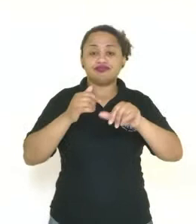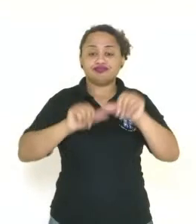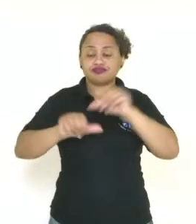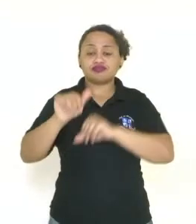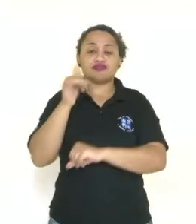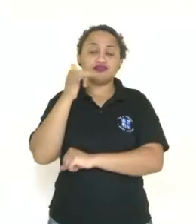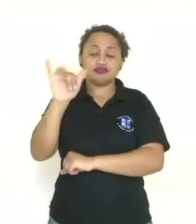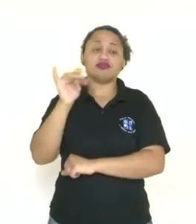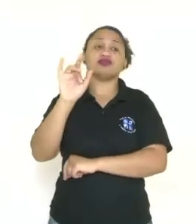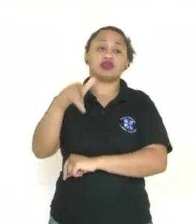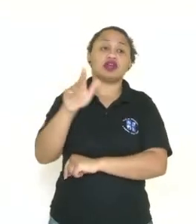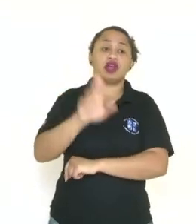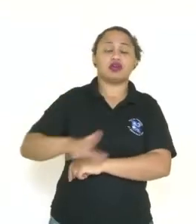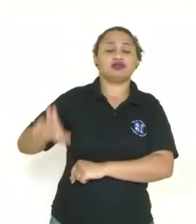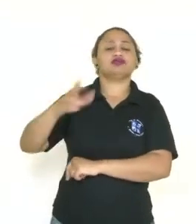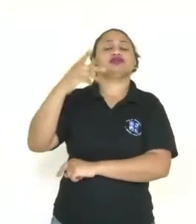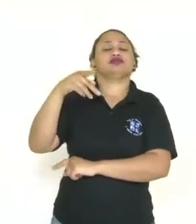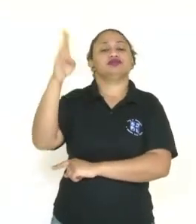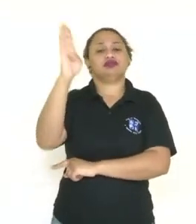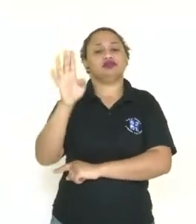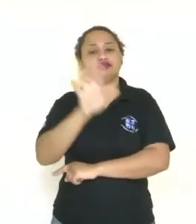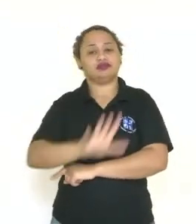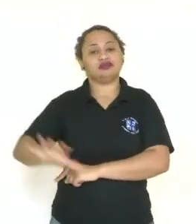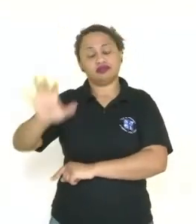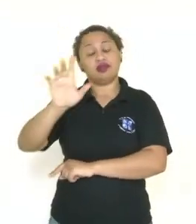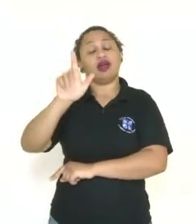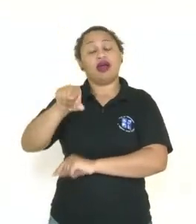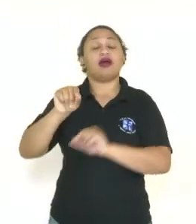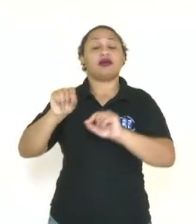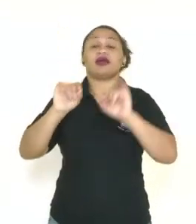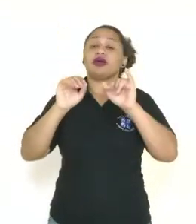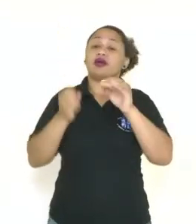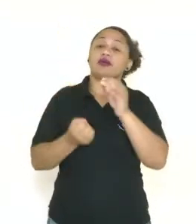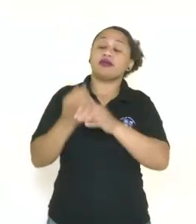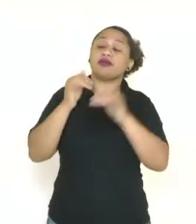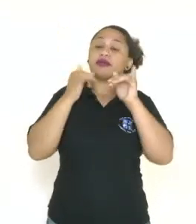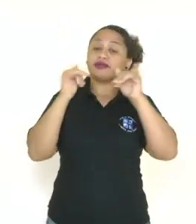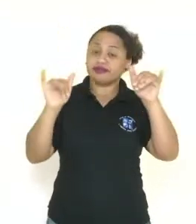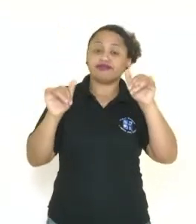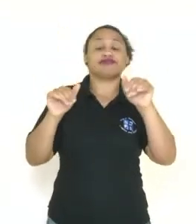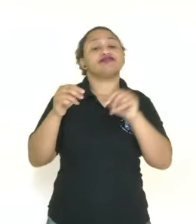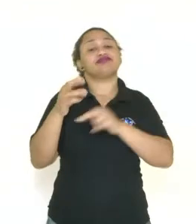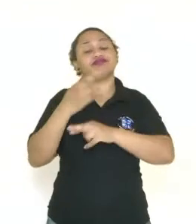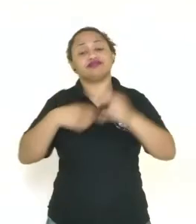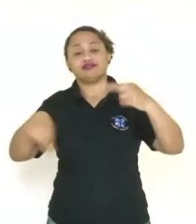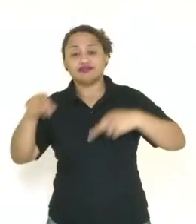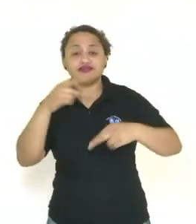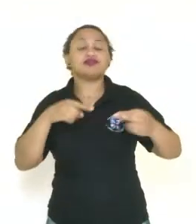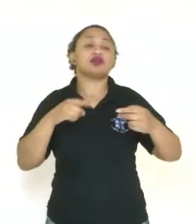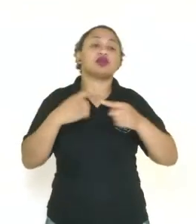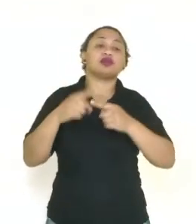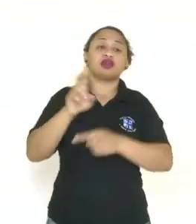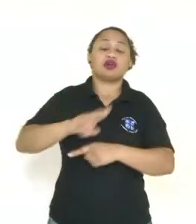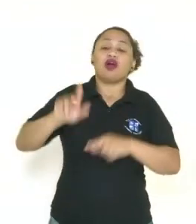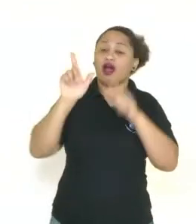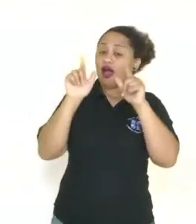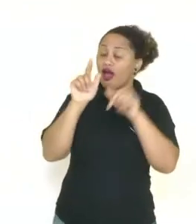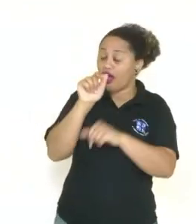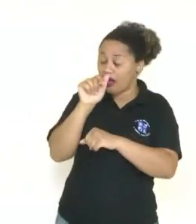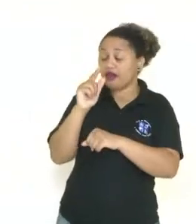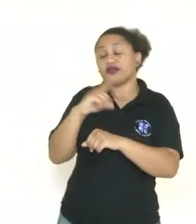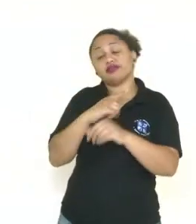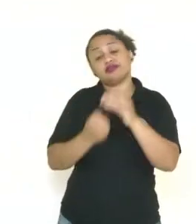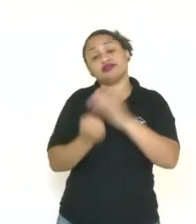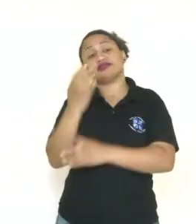consideradas fontes energéticas renováveis, pois utilizam da água para gerar a energia.